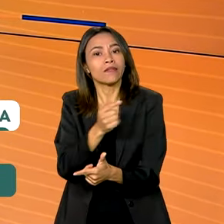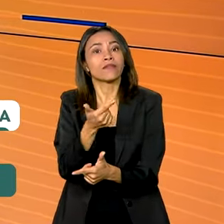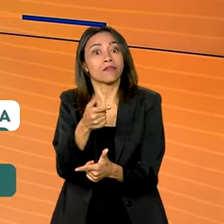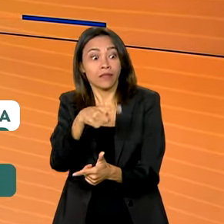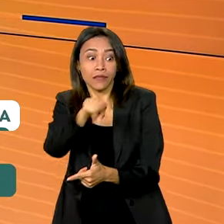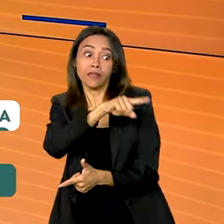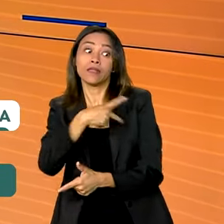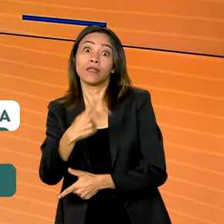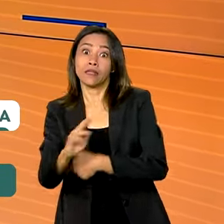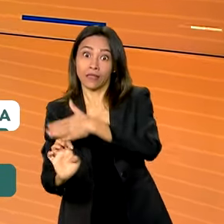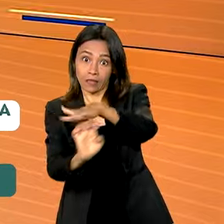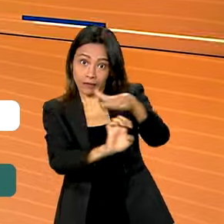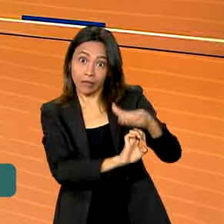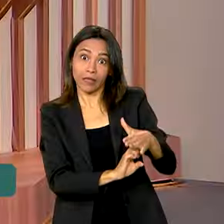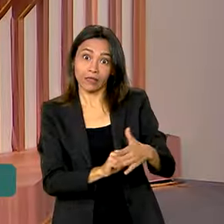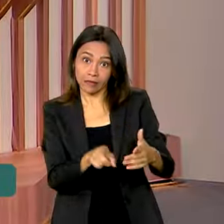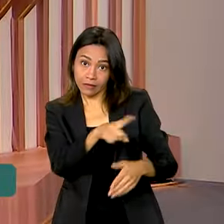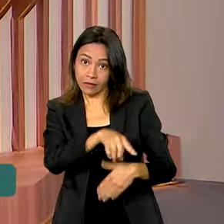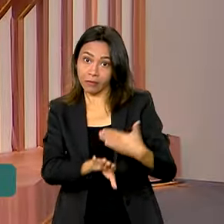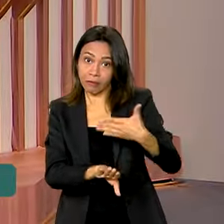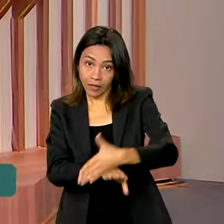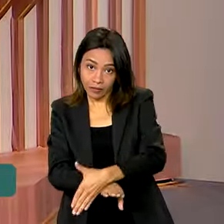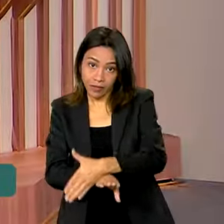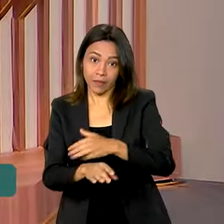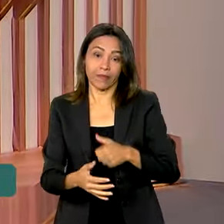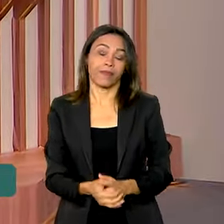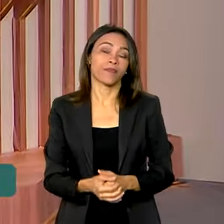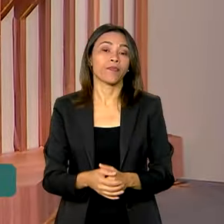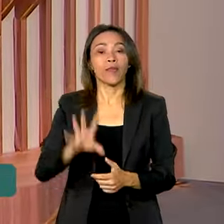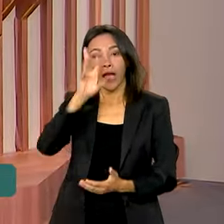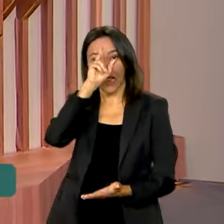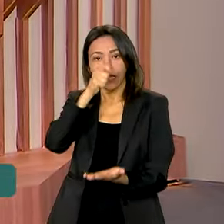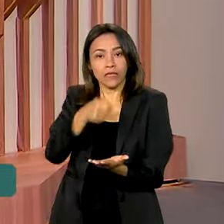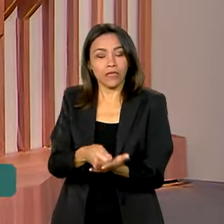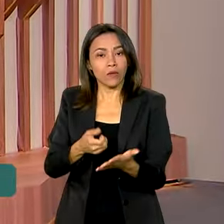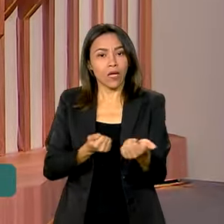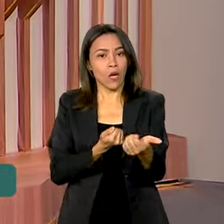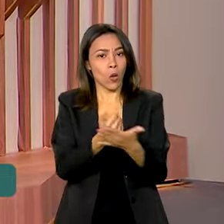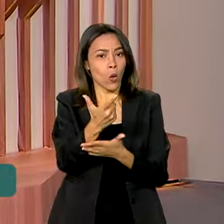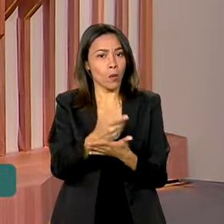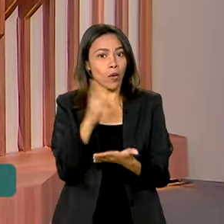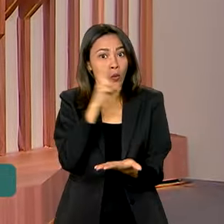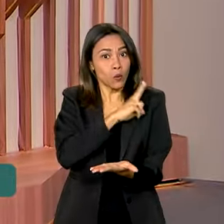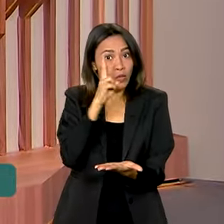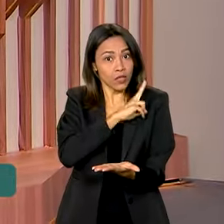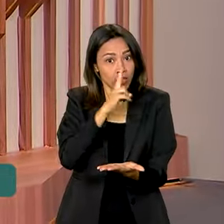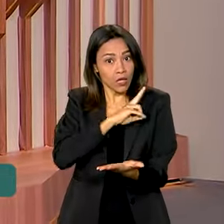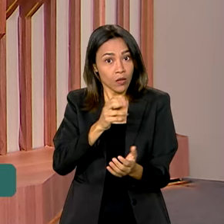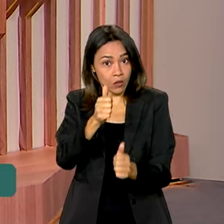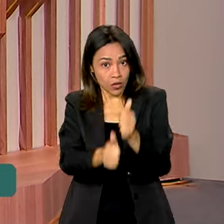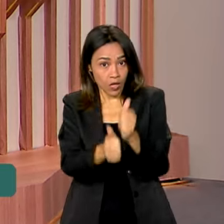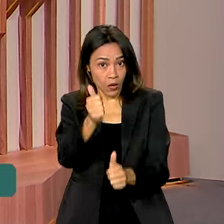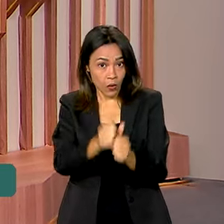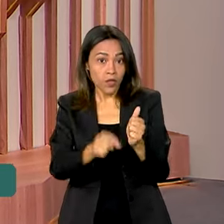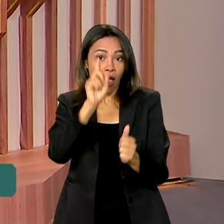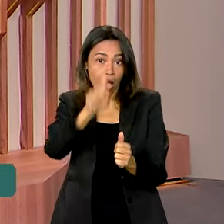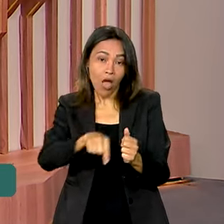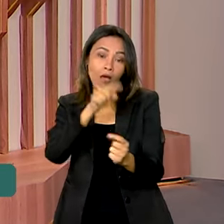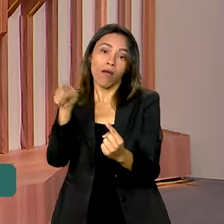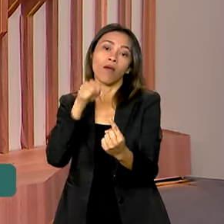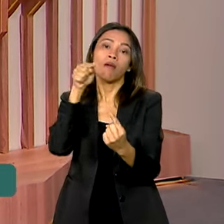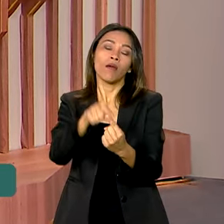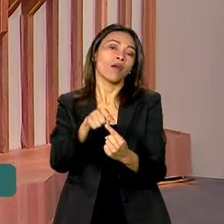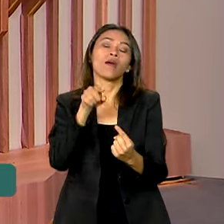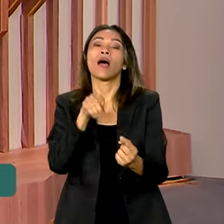empresas participantes. A decisão da compra emergencial de arroz foi tomada para garantir o abastecimento no país